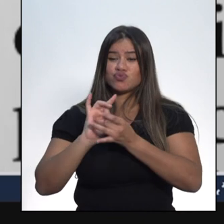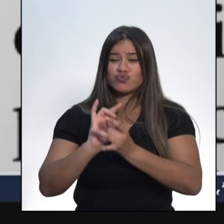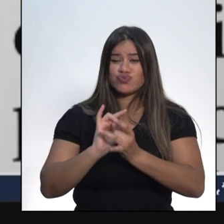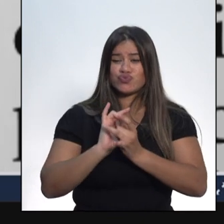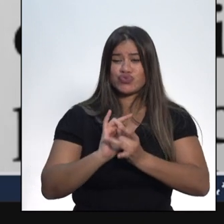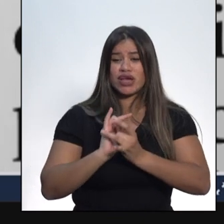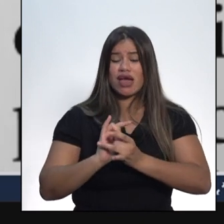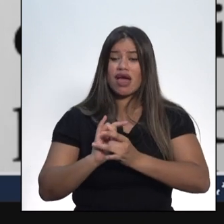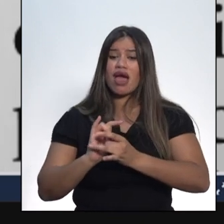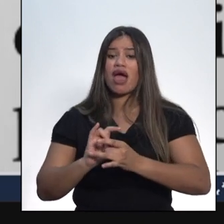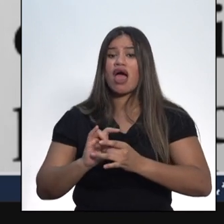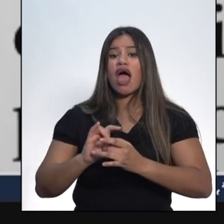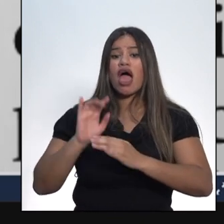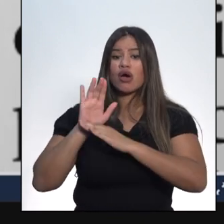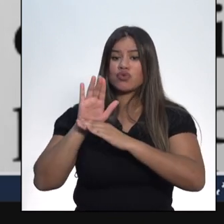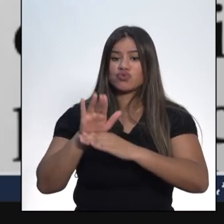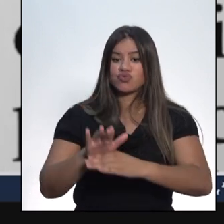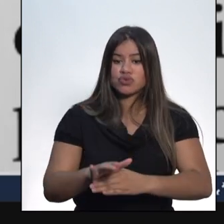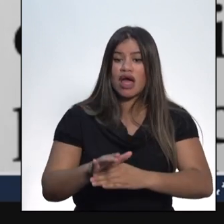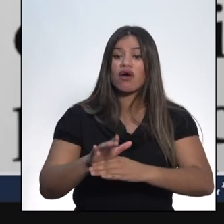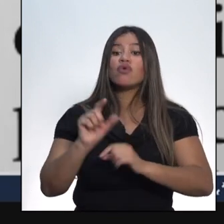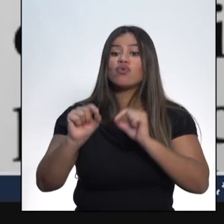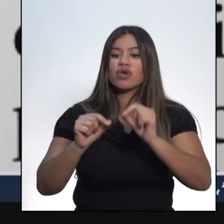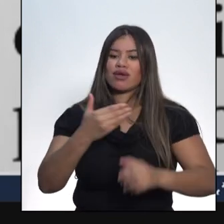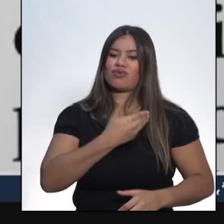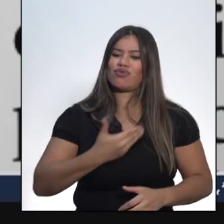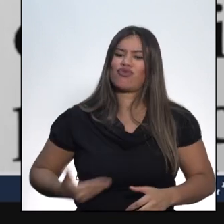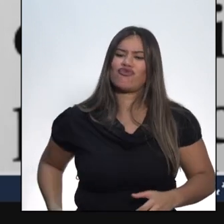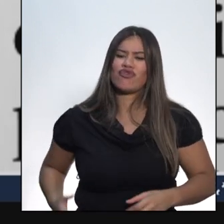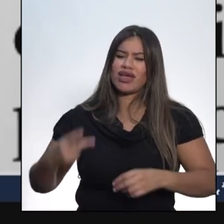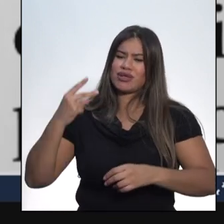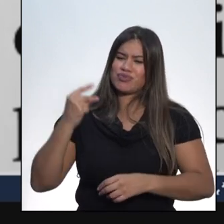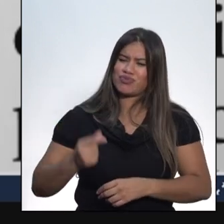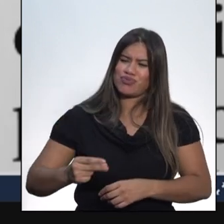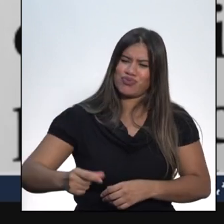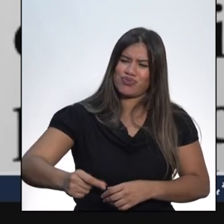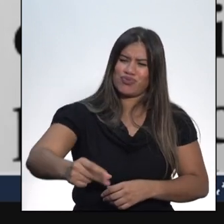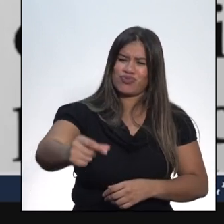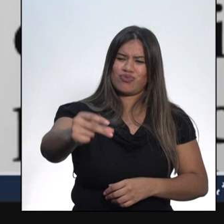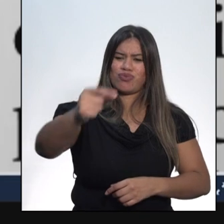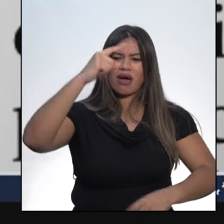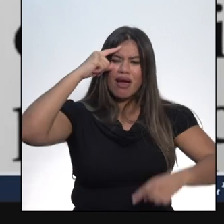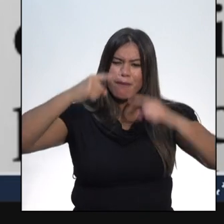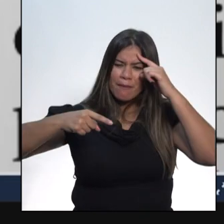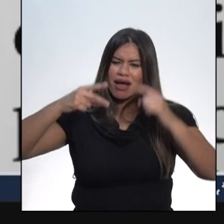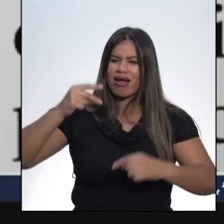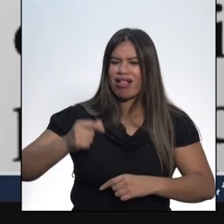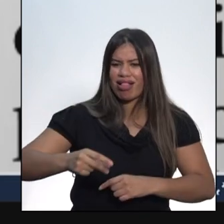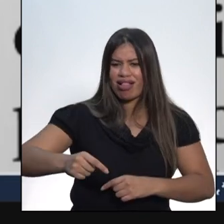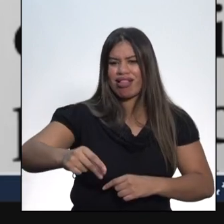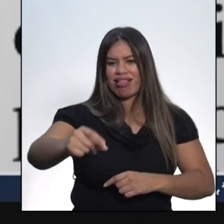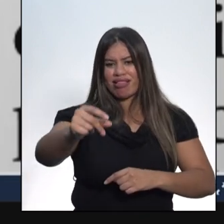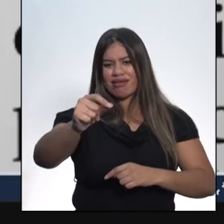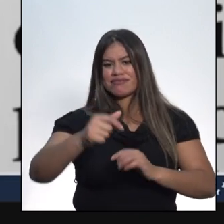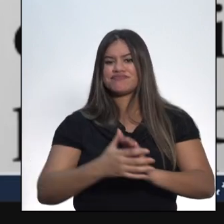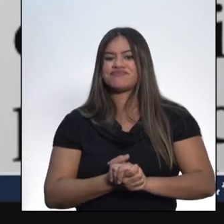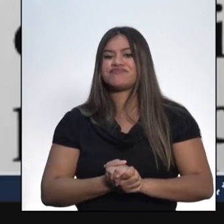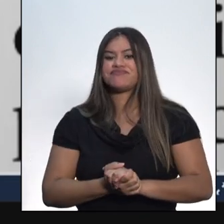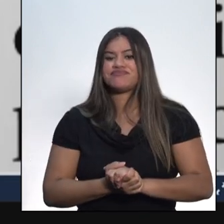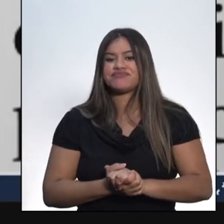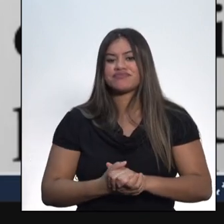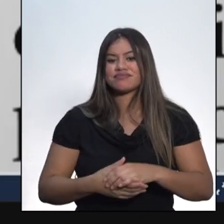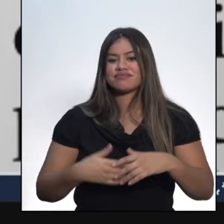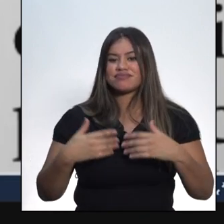resultava na permanência dos mesmos grupos no poder por décadas. Era dessa maneira que o governo